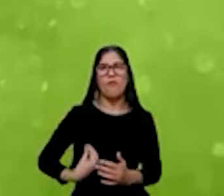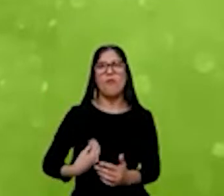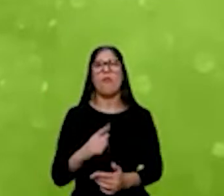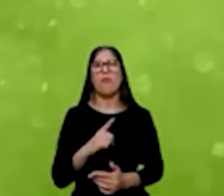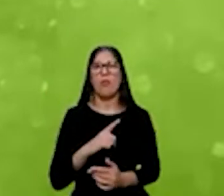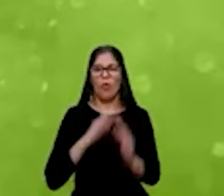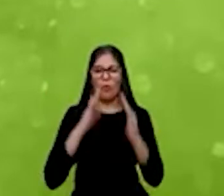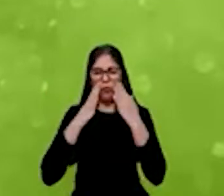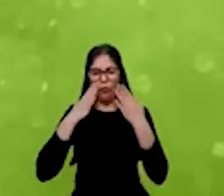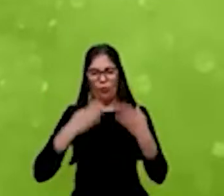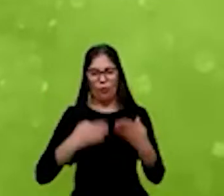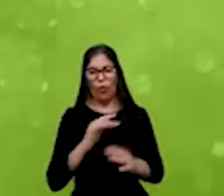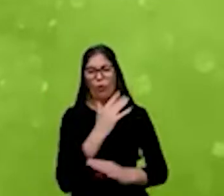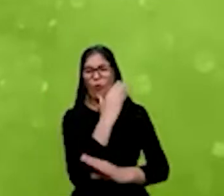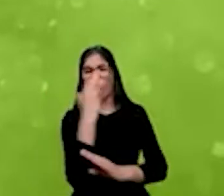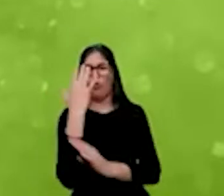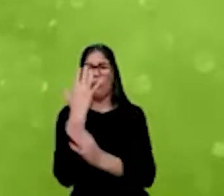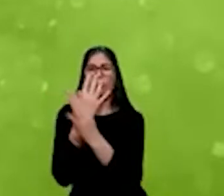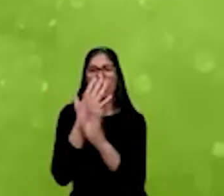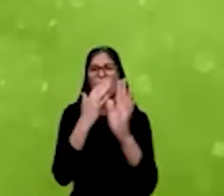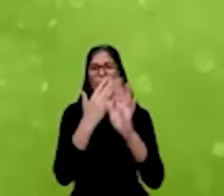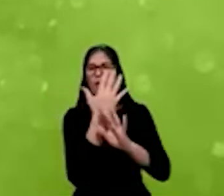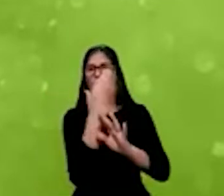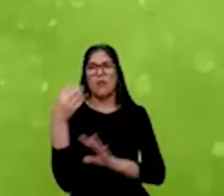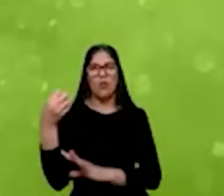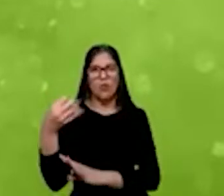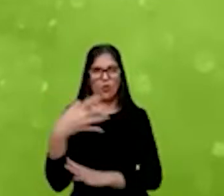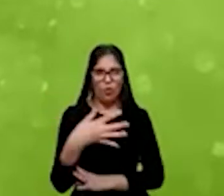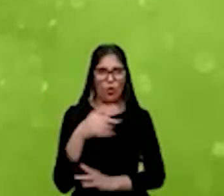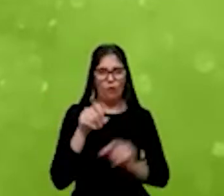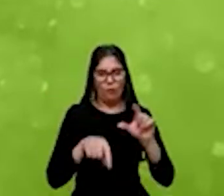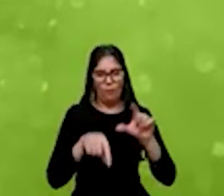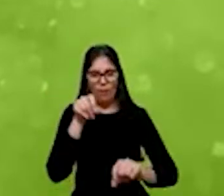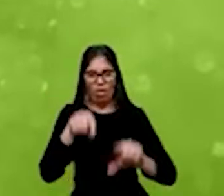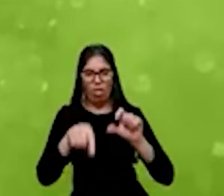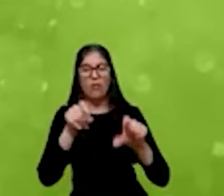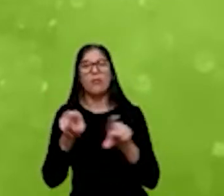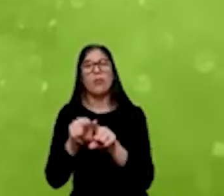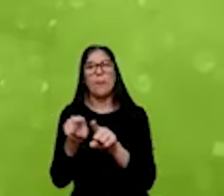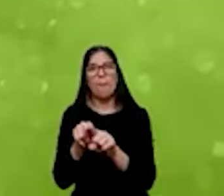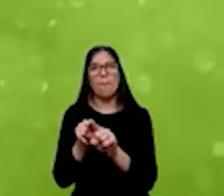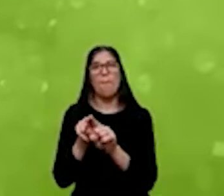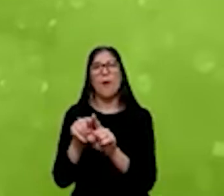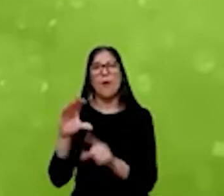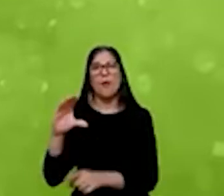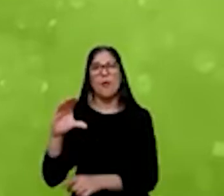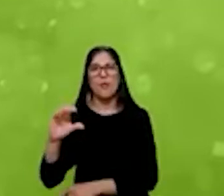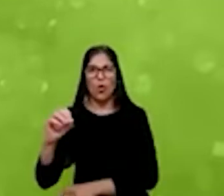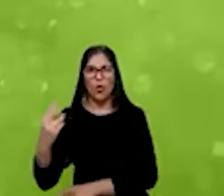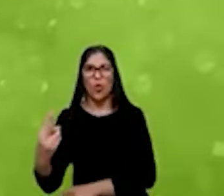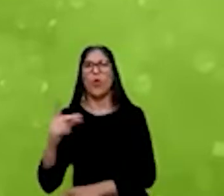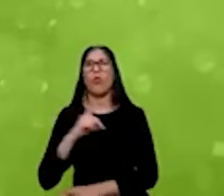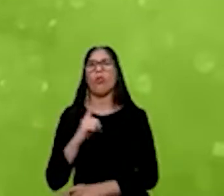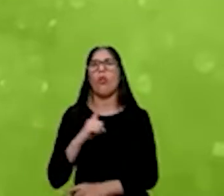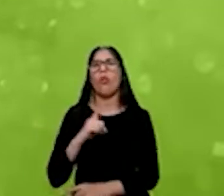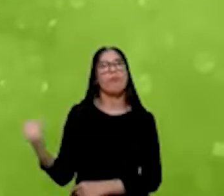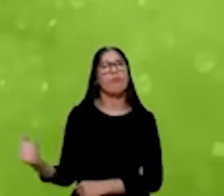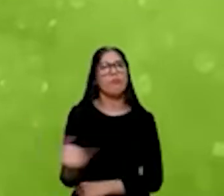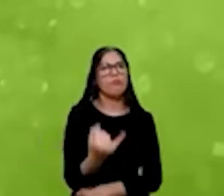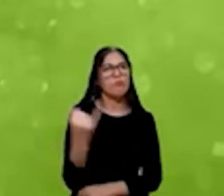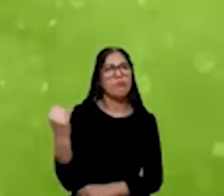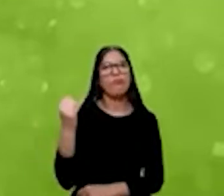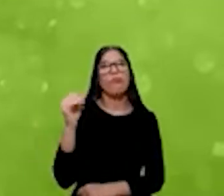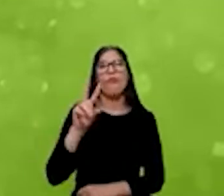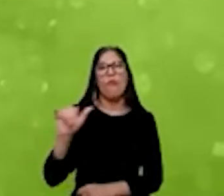reflorestamento, a gente tem uma iniciativa de carbono muito relevante, onde a gente vai atuar no